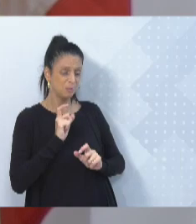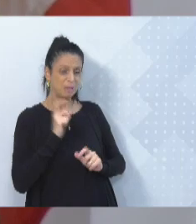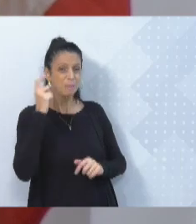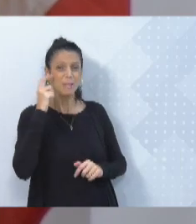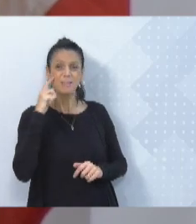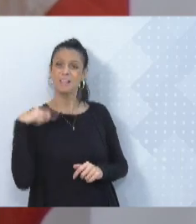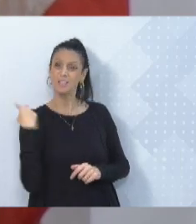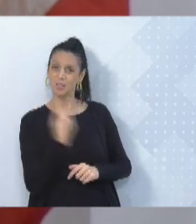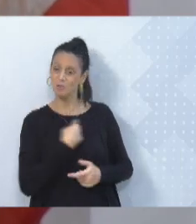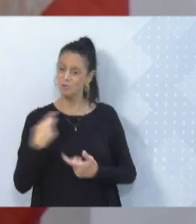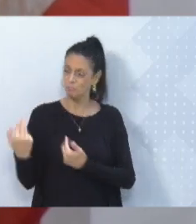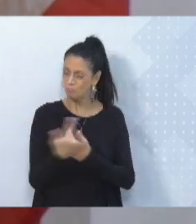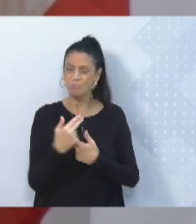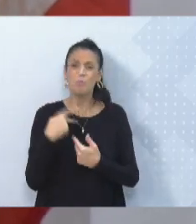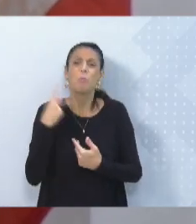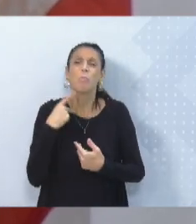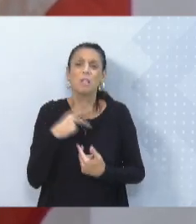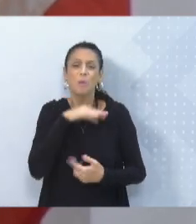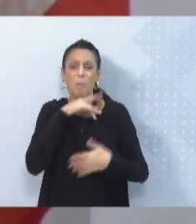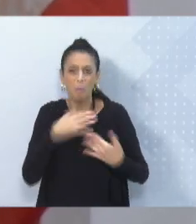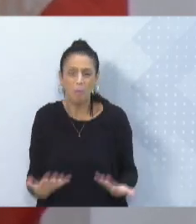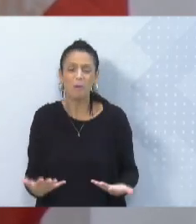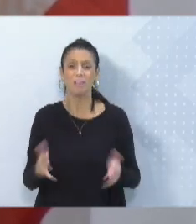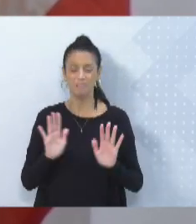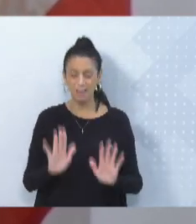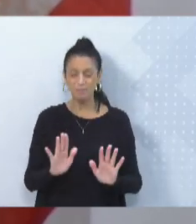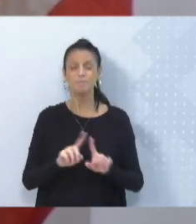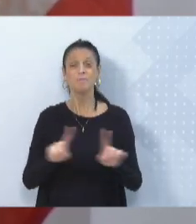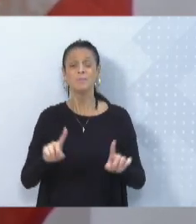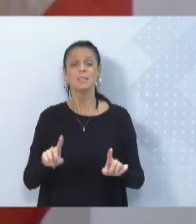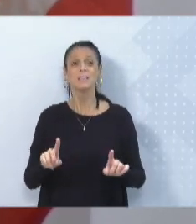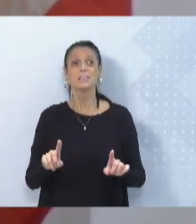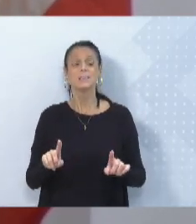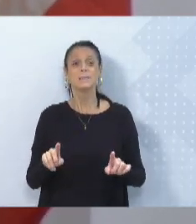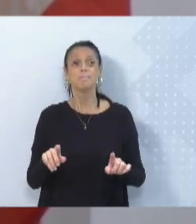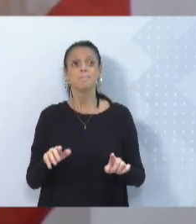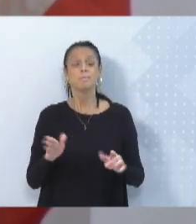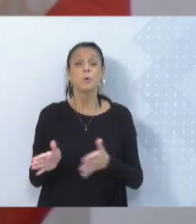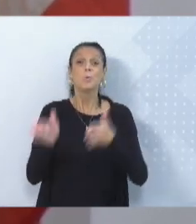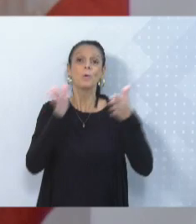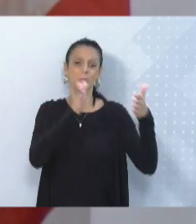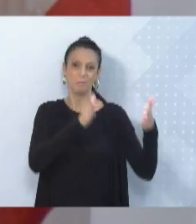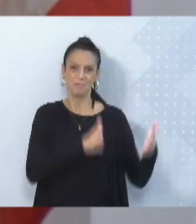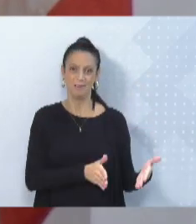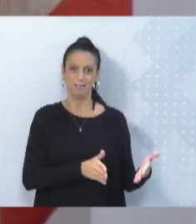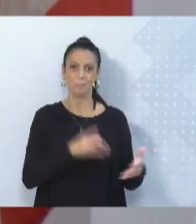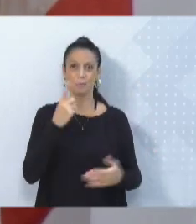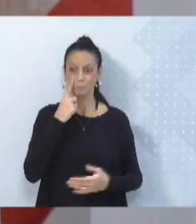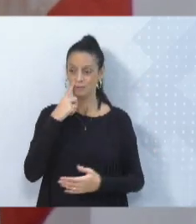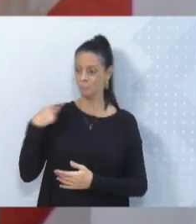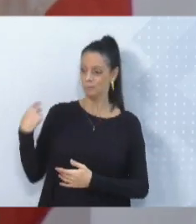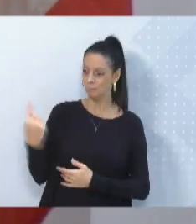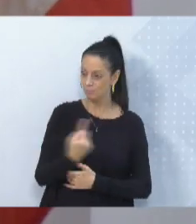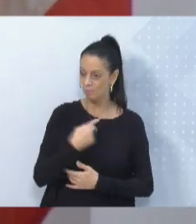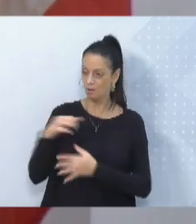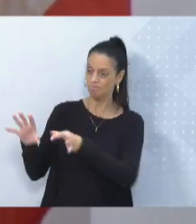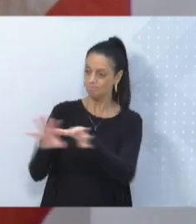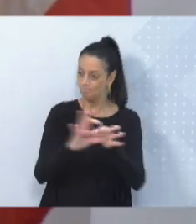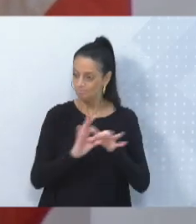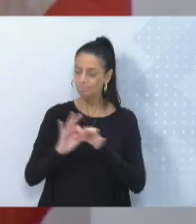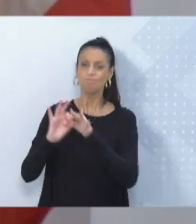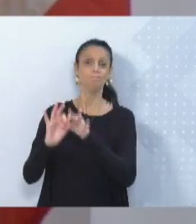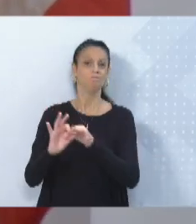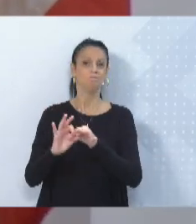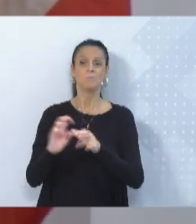e para encerrar eu quero deixar essa reflexão para nós, quando eu vejo essa união de esforços, sem olhar